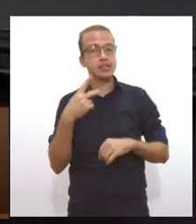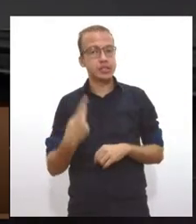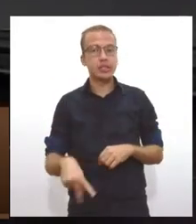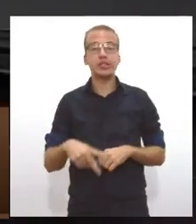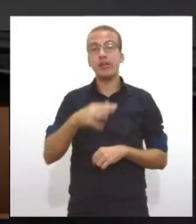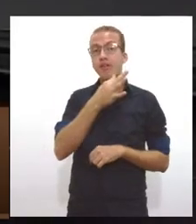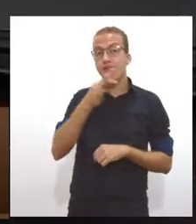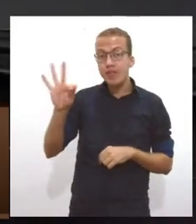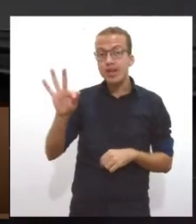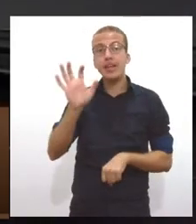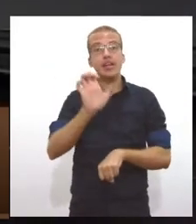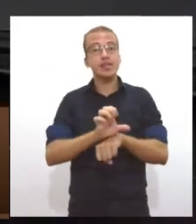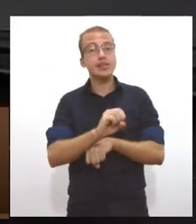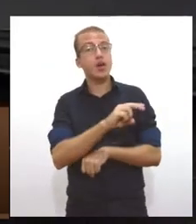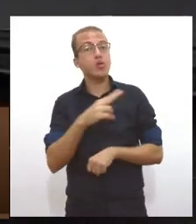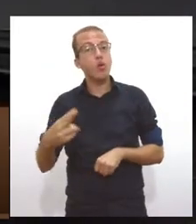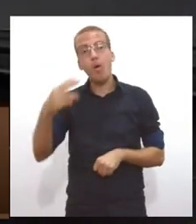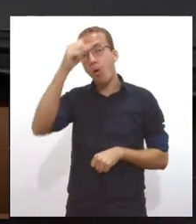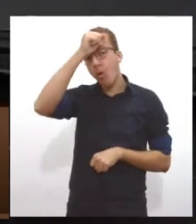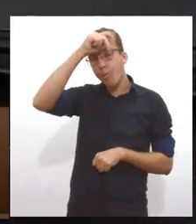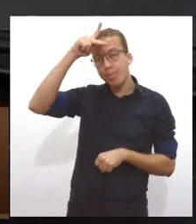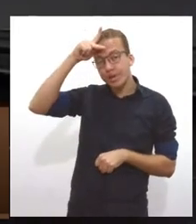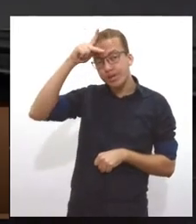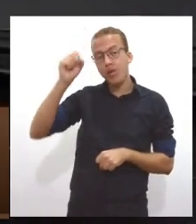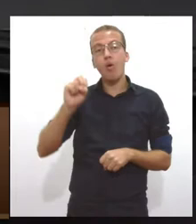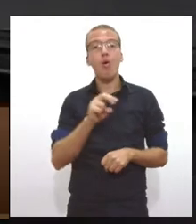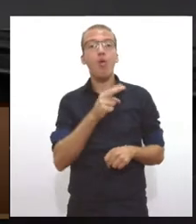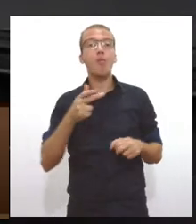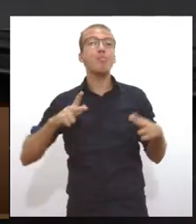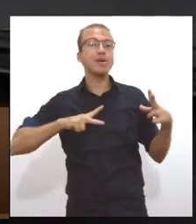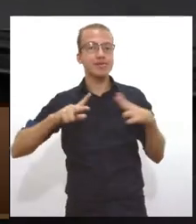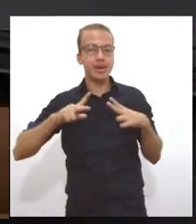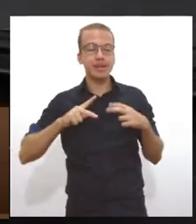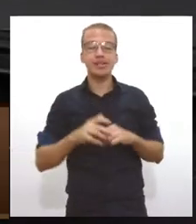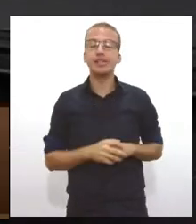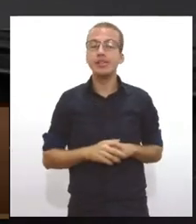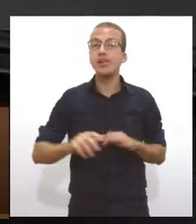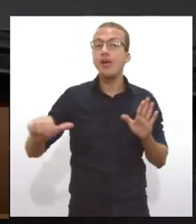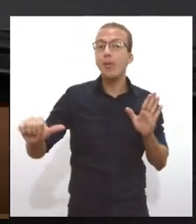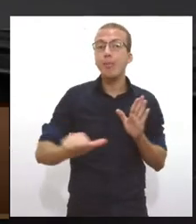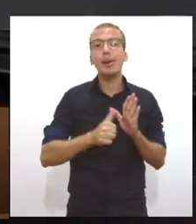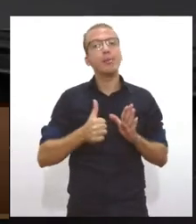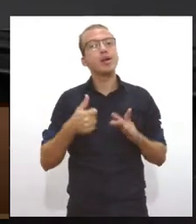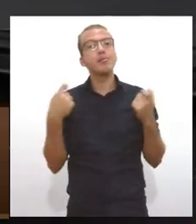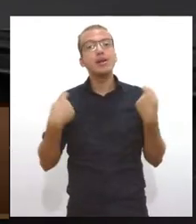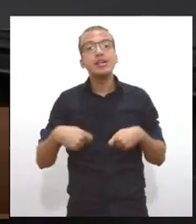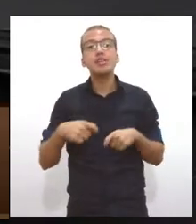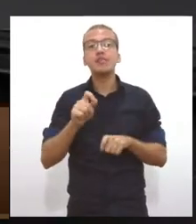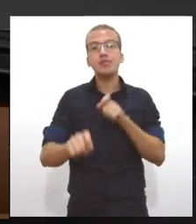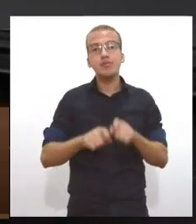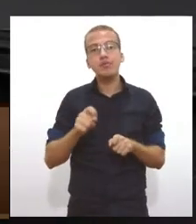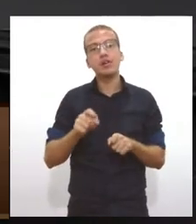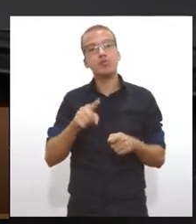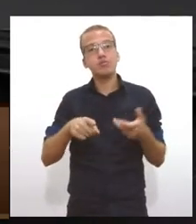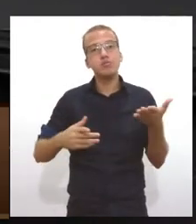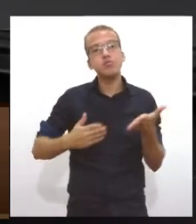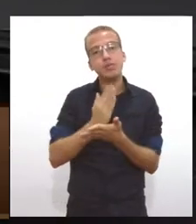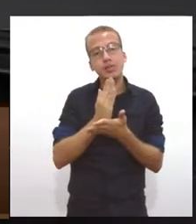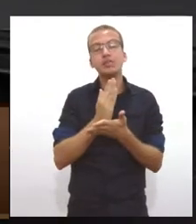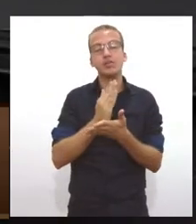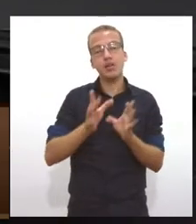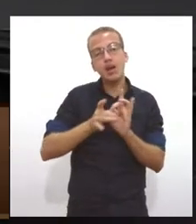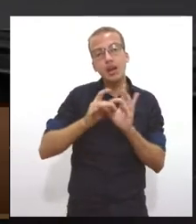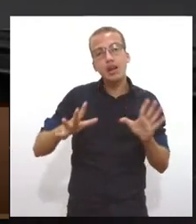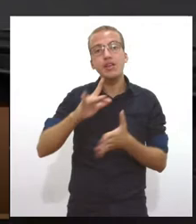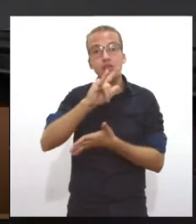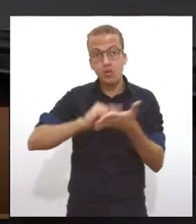Municípios, vão determinar. Então, a primeira coisa que a gente tem que saber é que a dispensa do licenciamento ambiental, ou seja, não